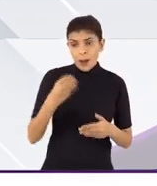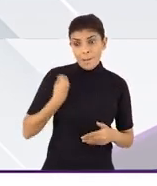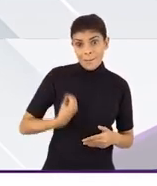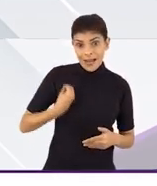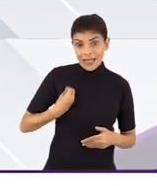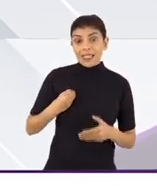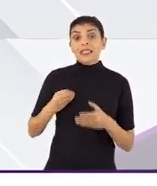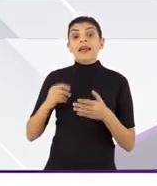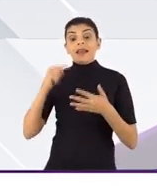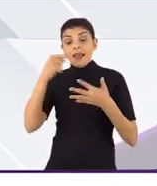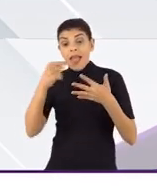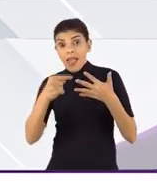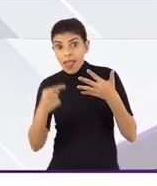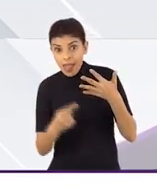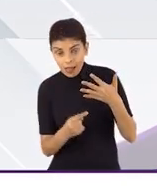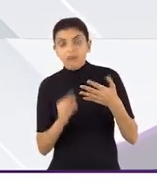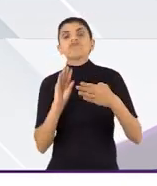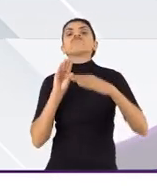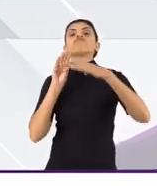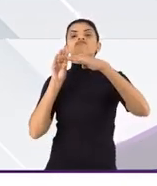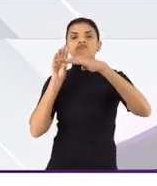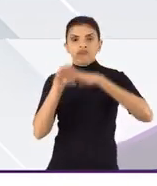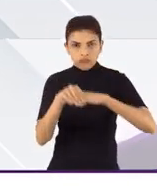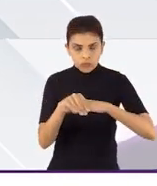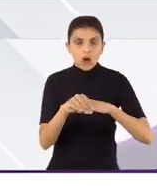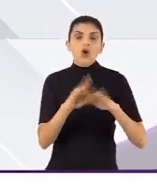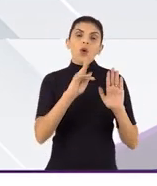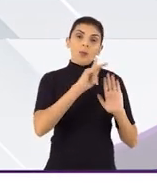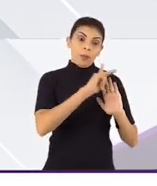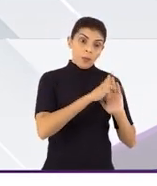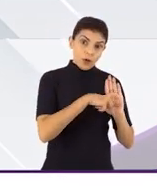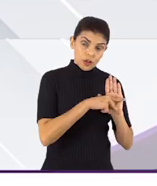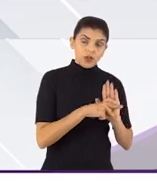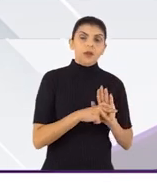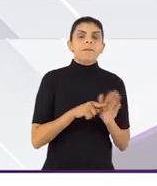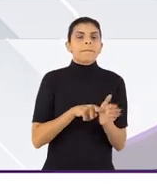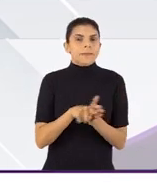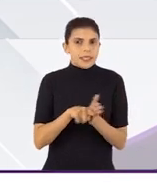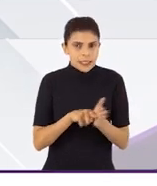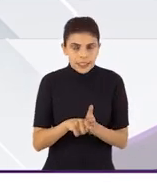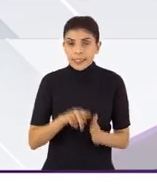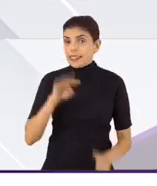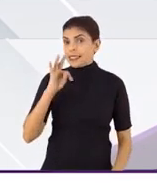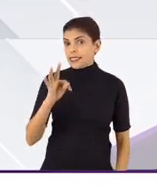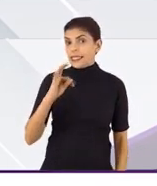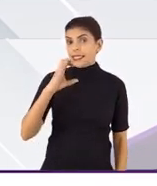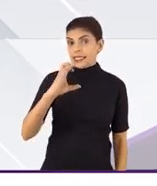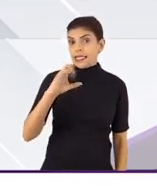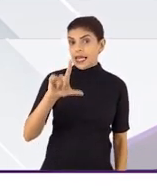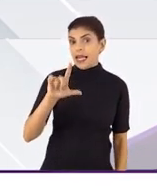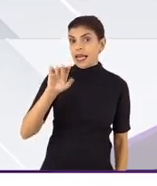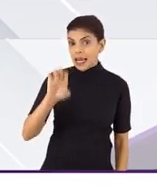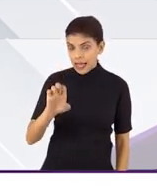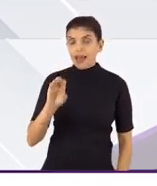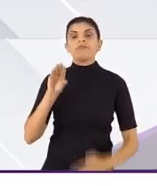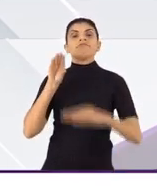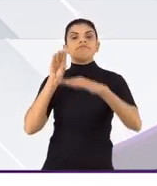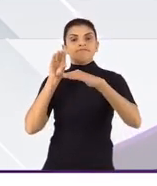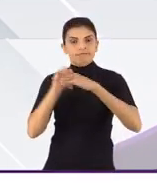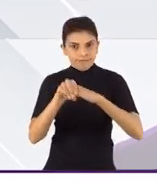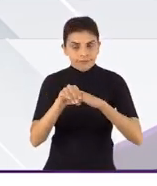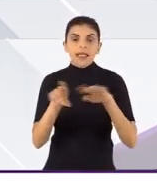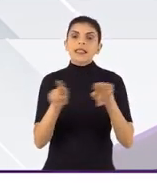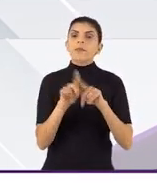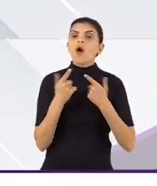integrantes de sua equipe, o projeto de pesquisa, o termo de consentimento livre-esparecido